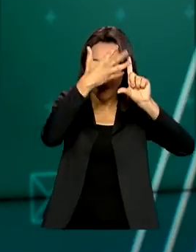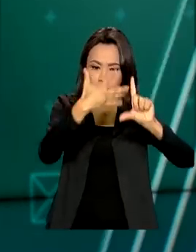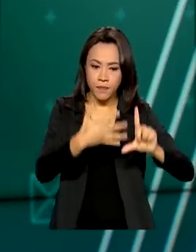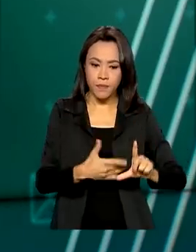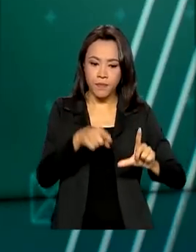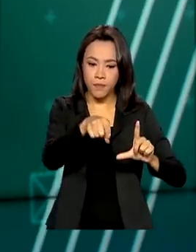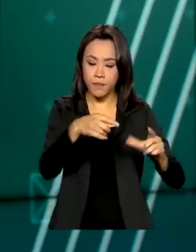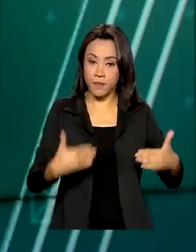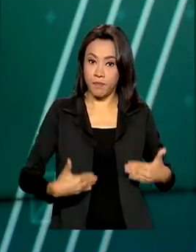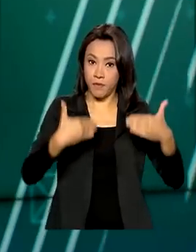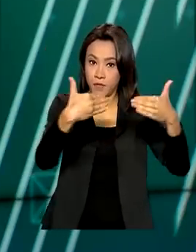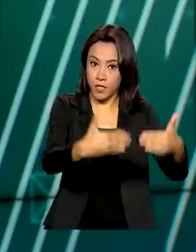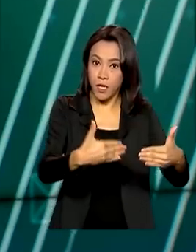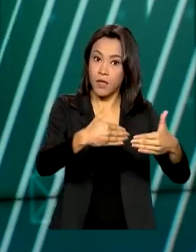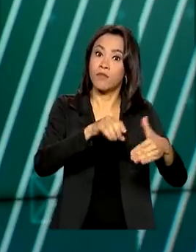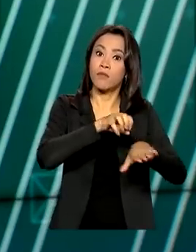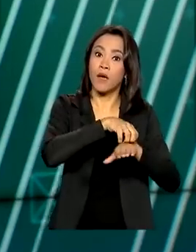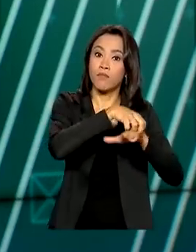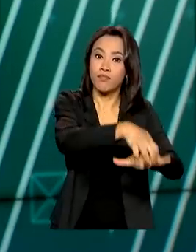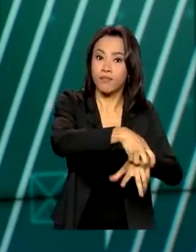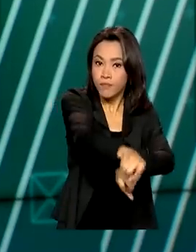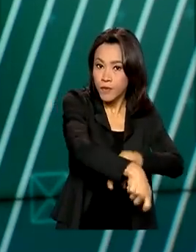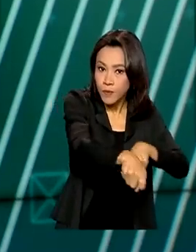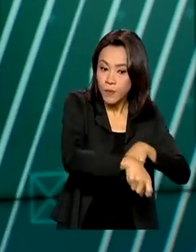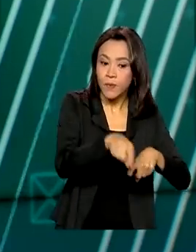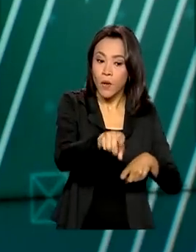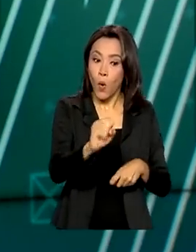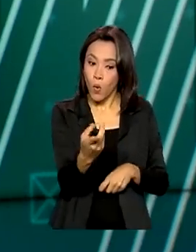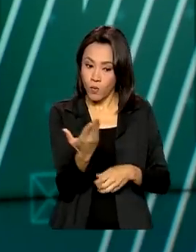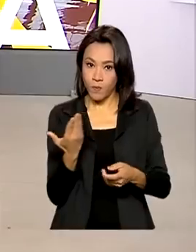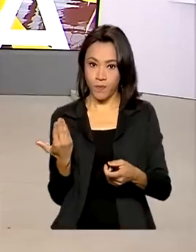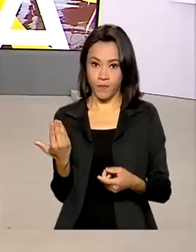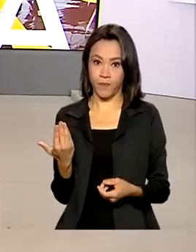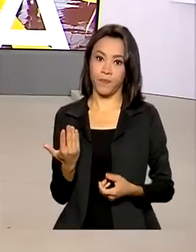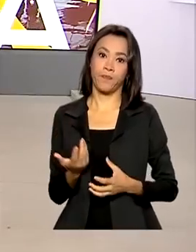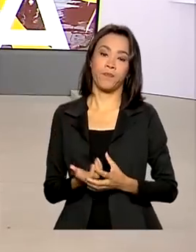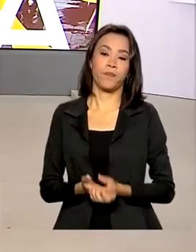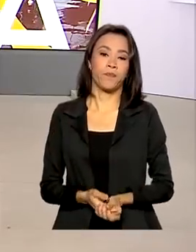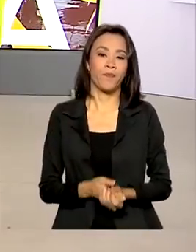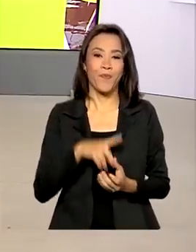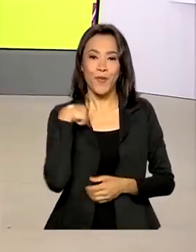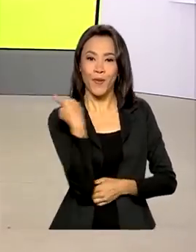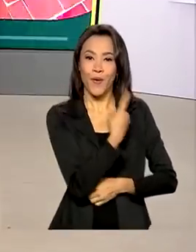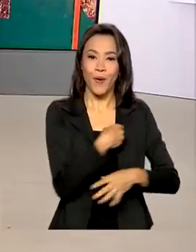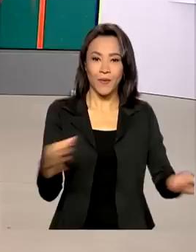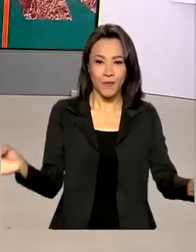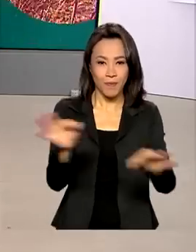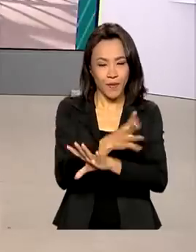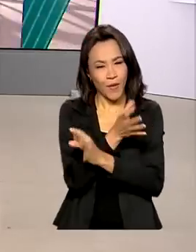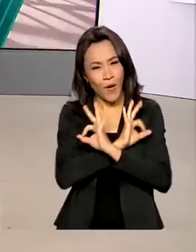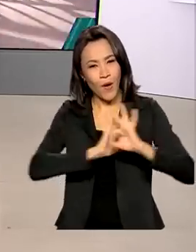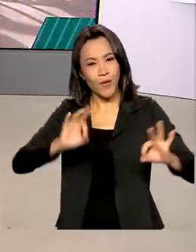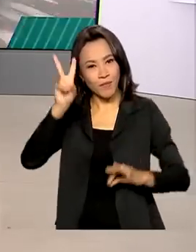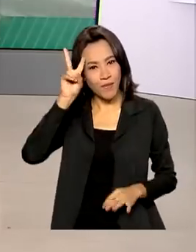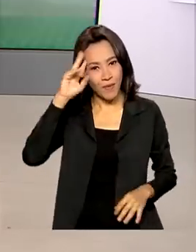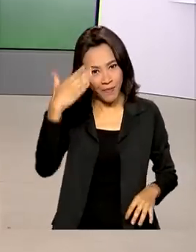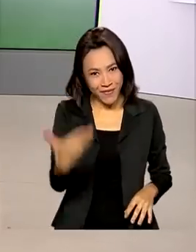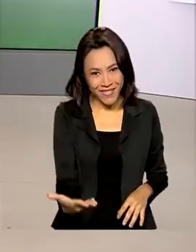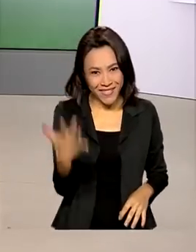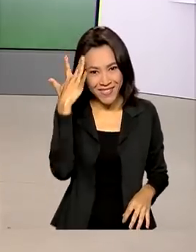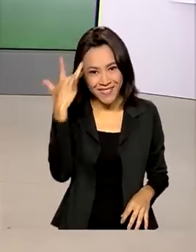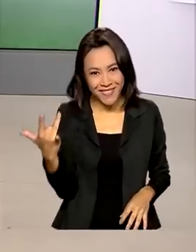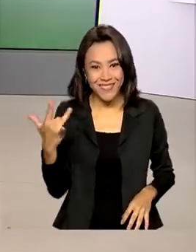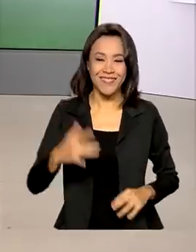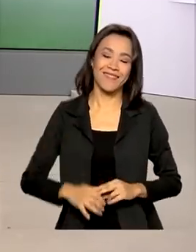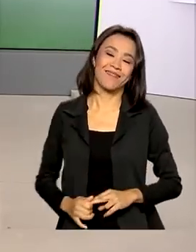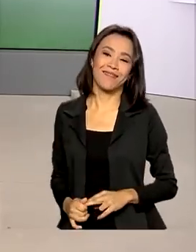e Abastecimento ou pelo aplicativo Zark Plantio Certo. A gente fica por aqui. Uma ótima segunda-feira para você e até